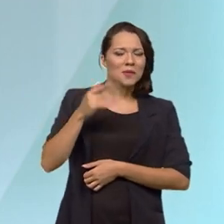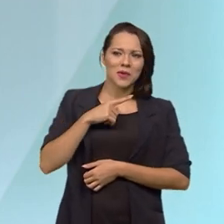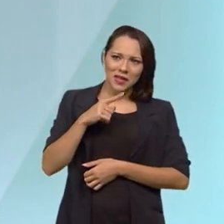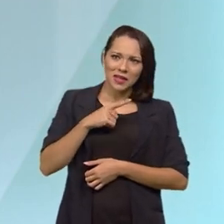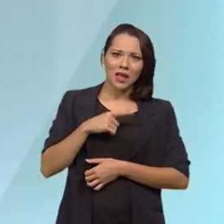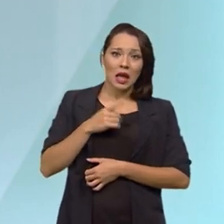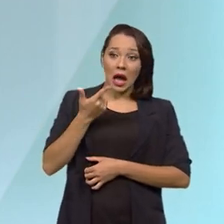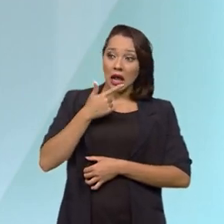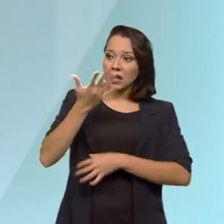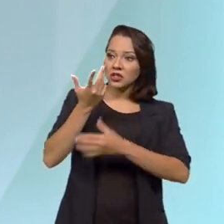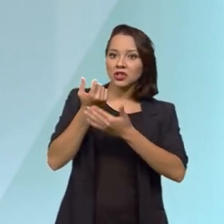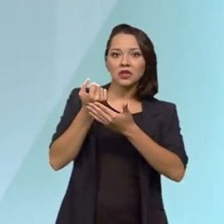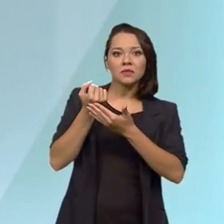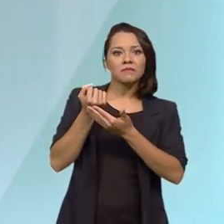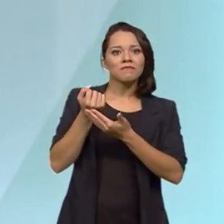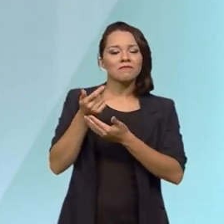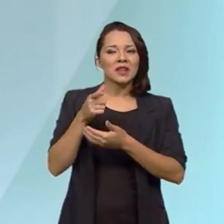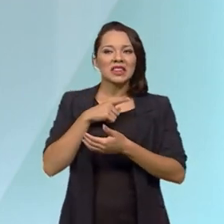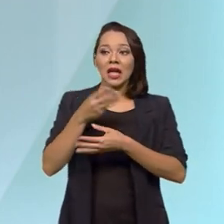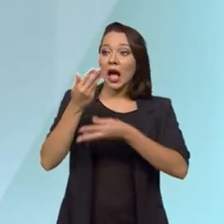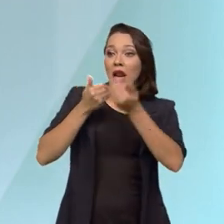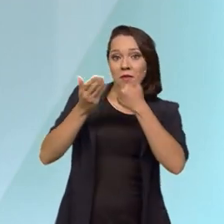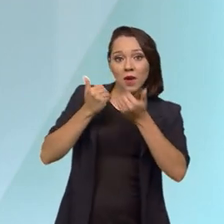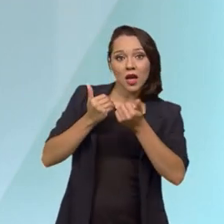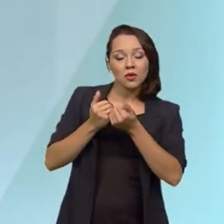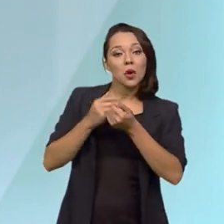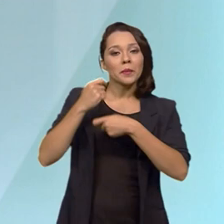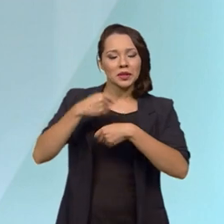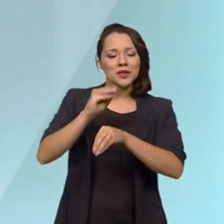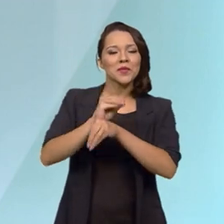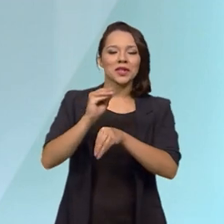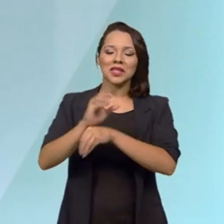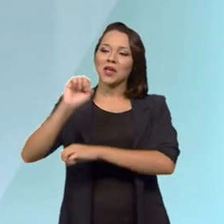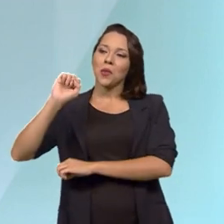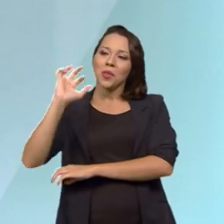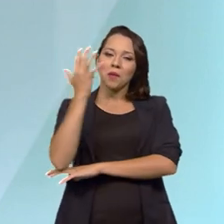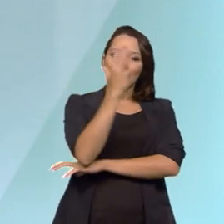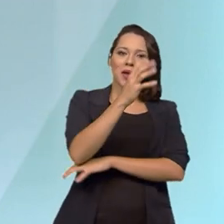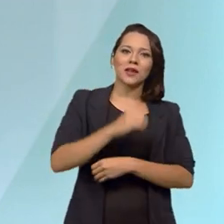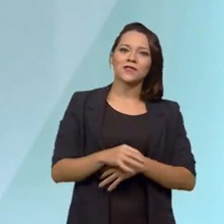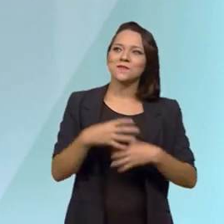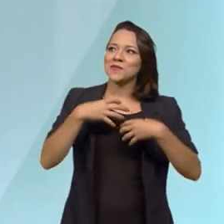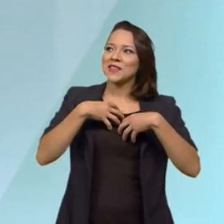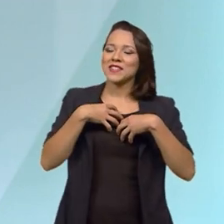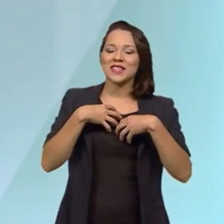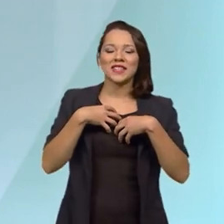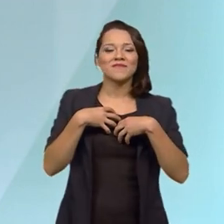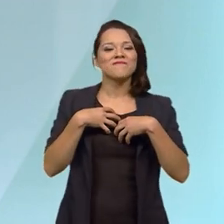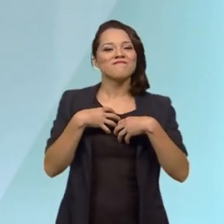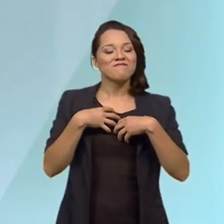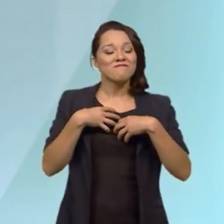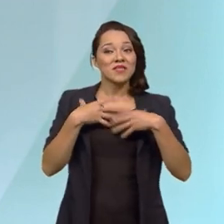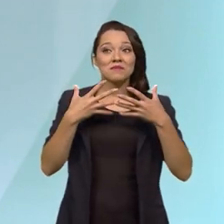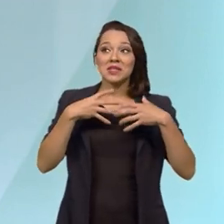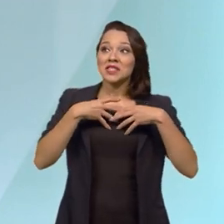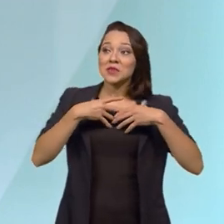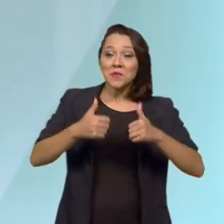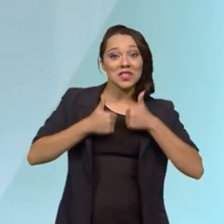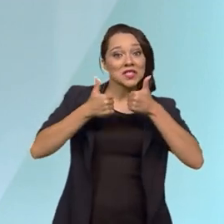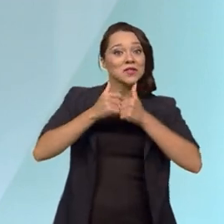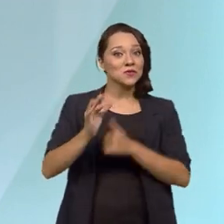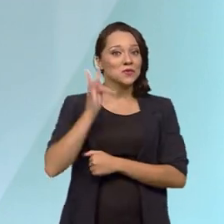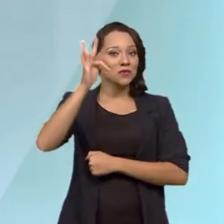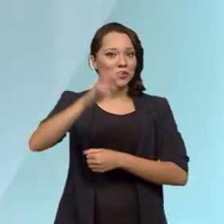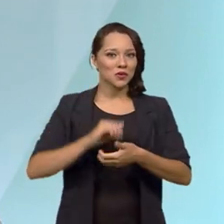tem que, além de produzir alimento, tem que preservar o meio ambiente. Isso me deixou bastante otimista quanto ao futuro.